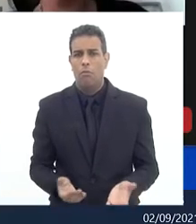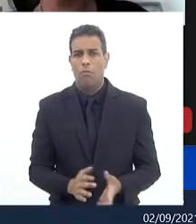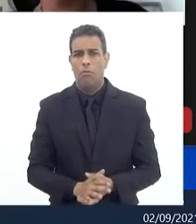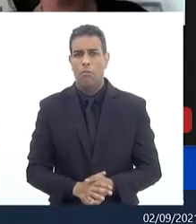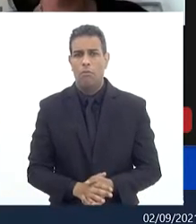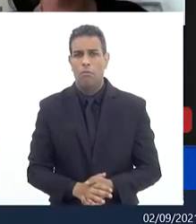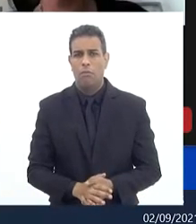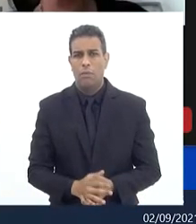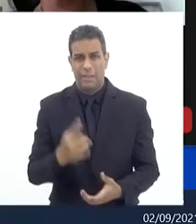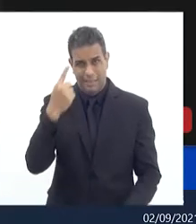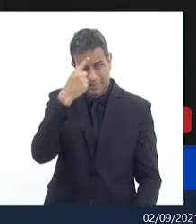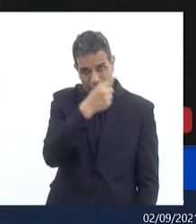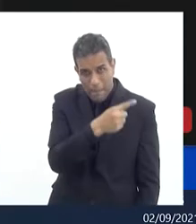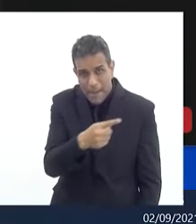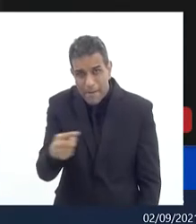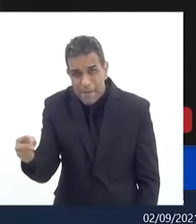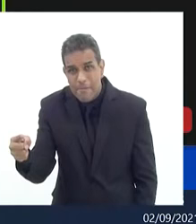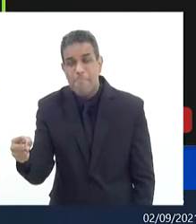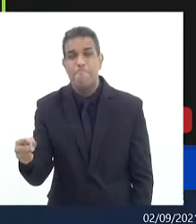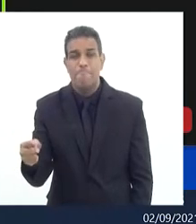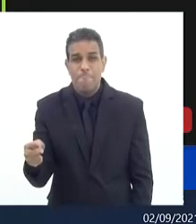essa semana nós tivemos